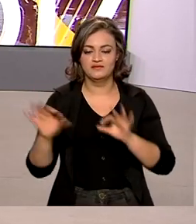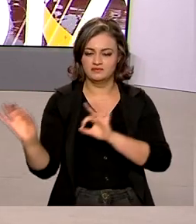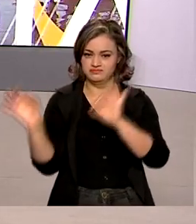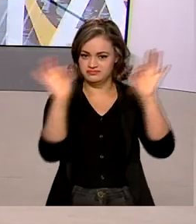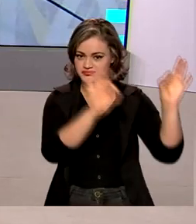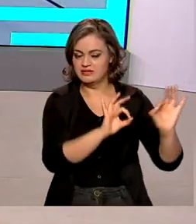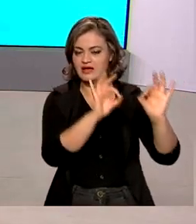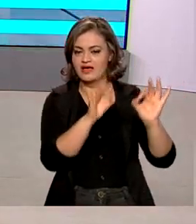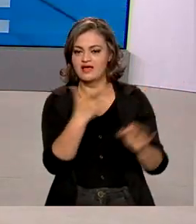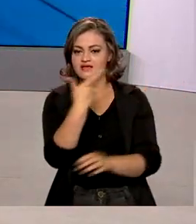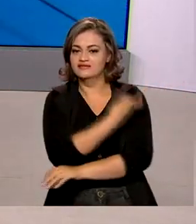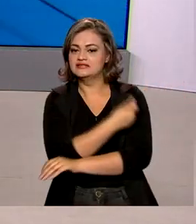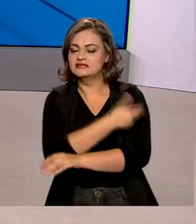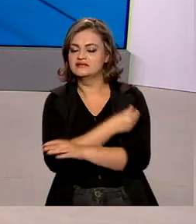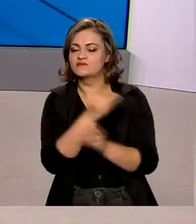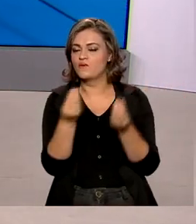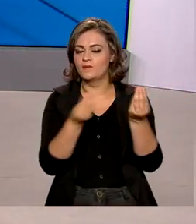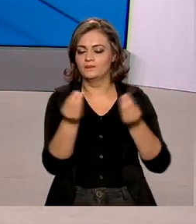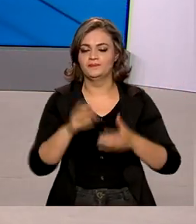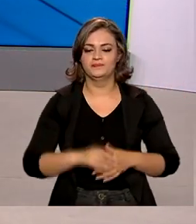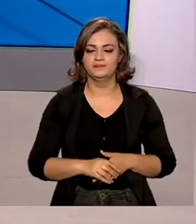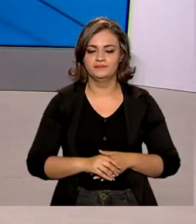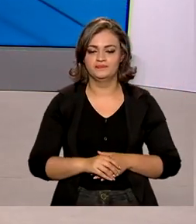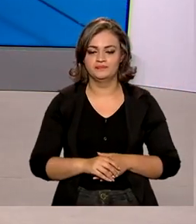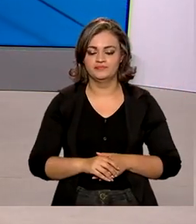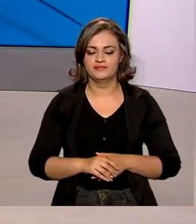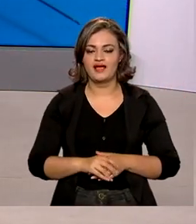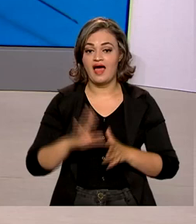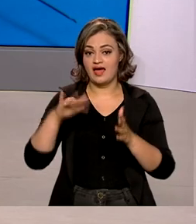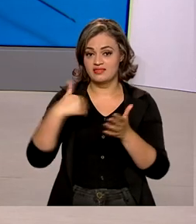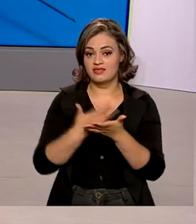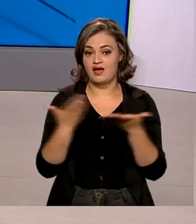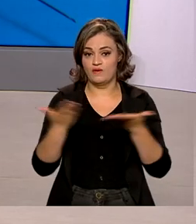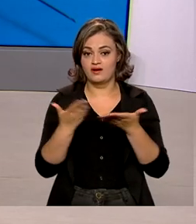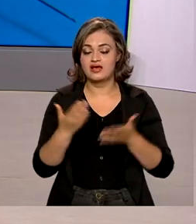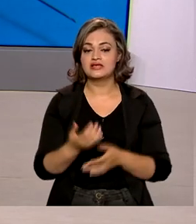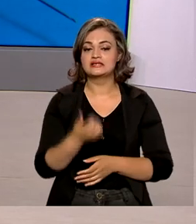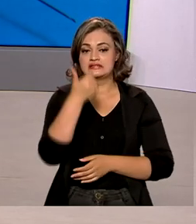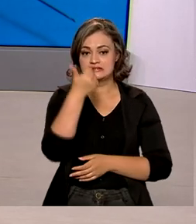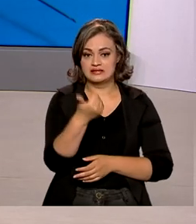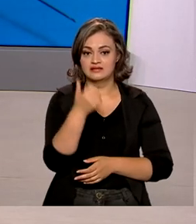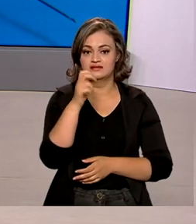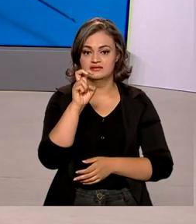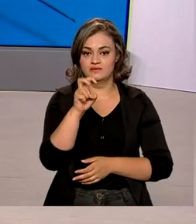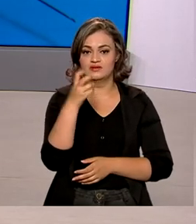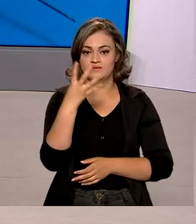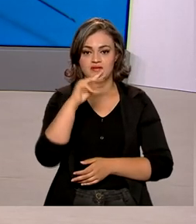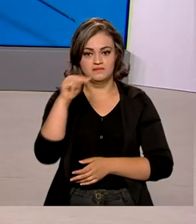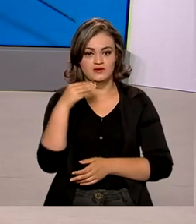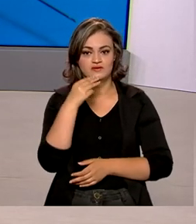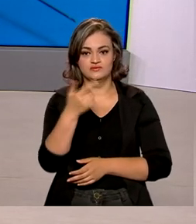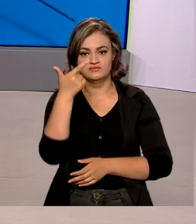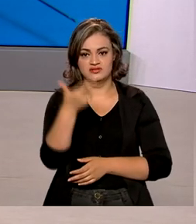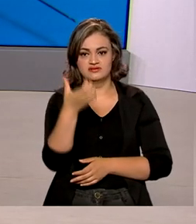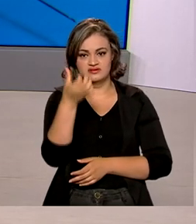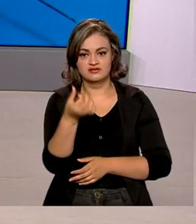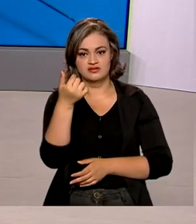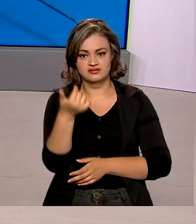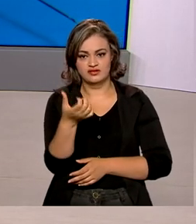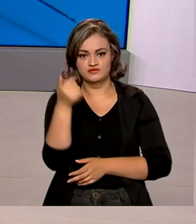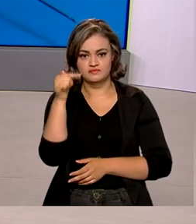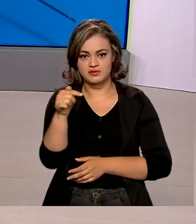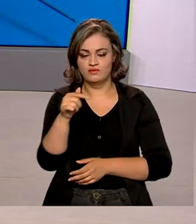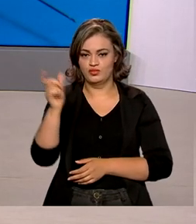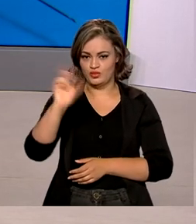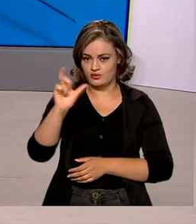aqui no telão então como estão esses números? Como a gente viu então, até agora, mais de 154 milhões 267